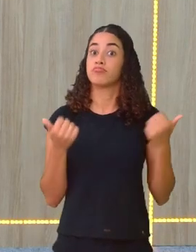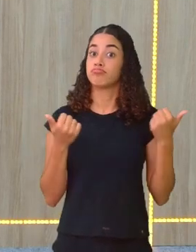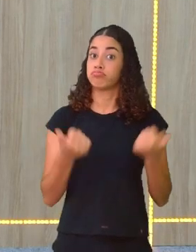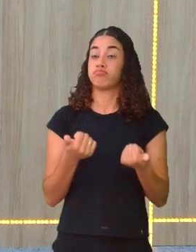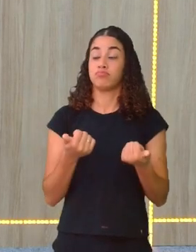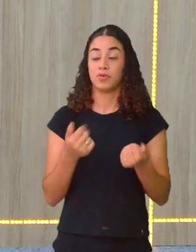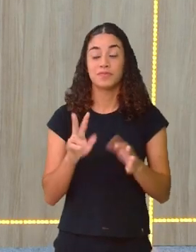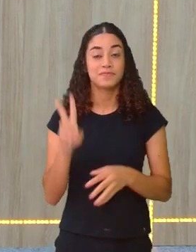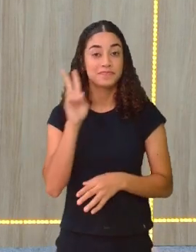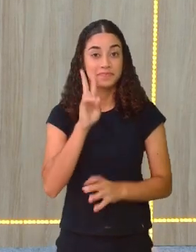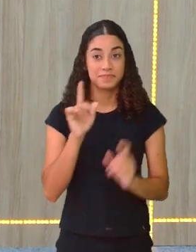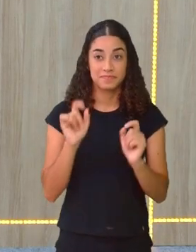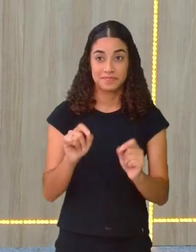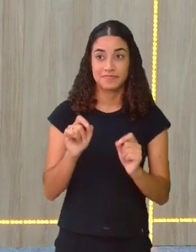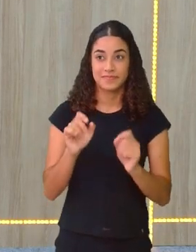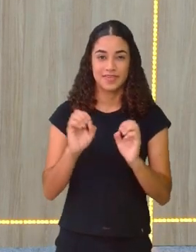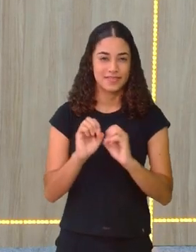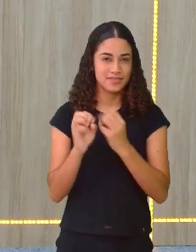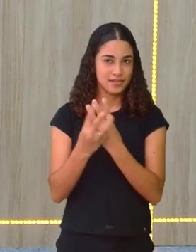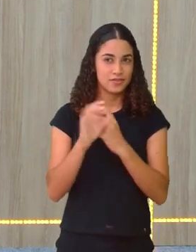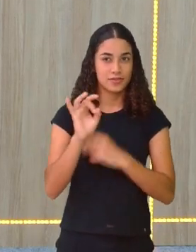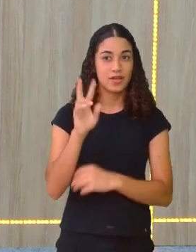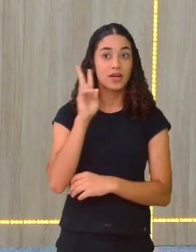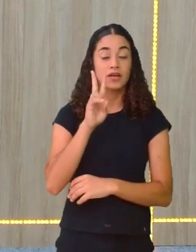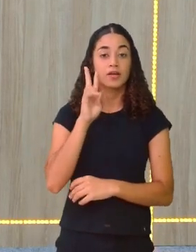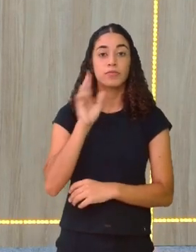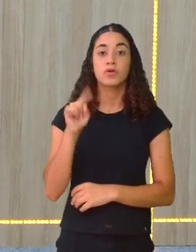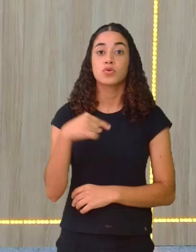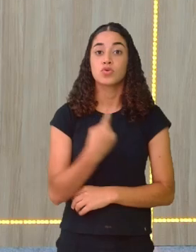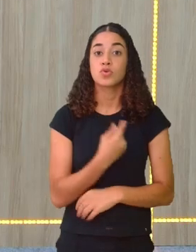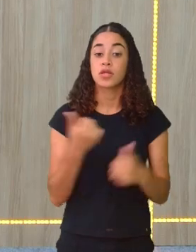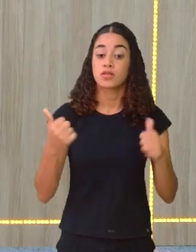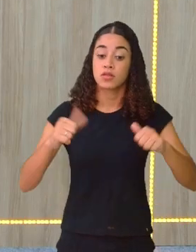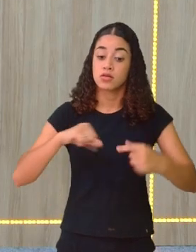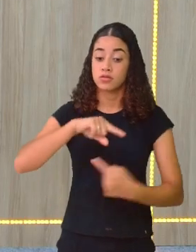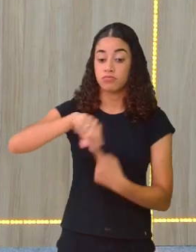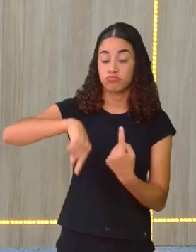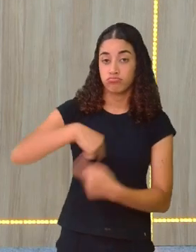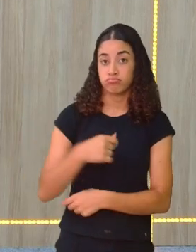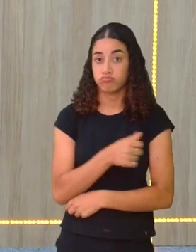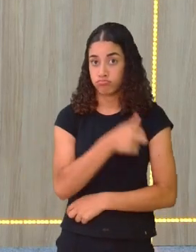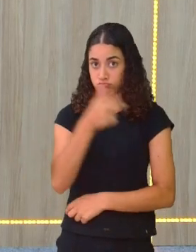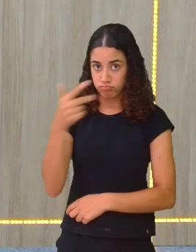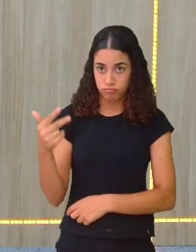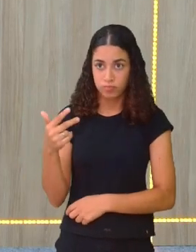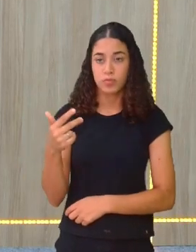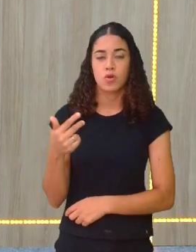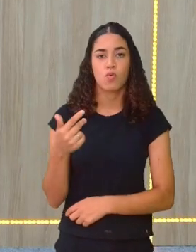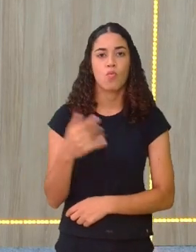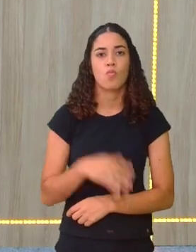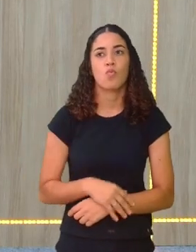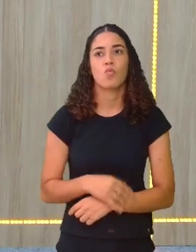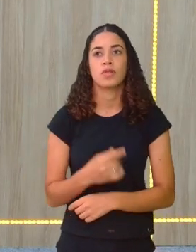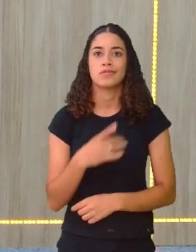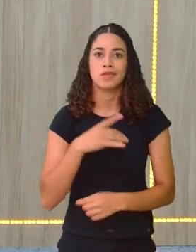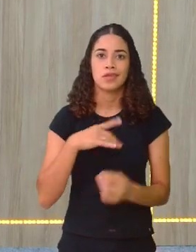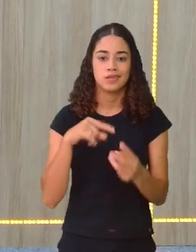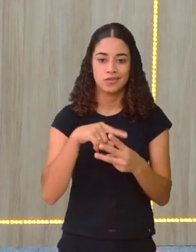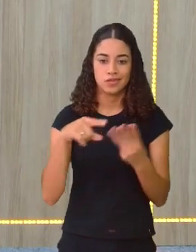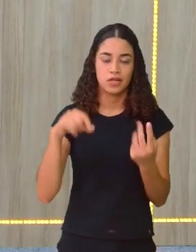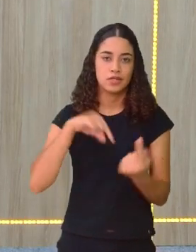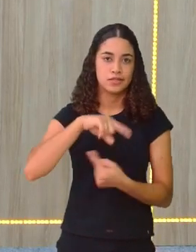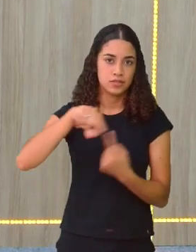lembrando a vocês, né? Esses slides é só pra gente lembrar que a gente está no ciclo natalino. Um dos três ciclos que